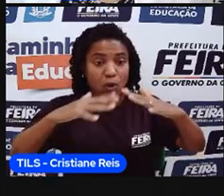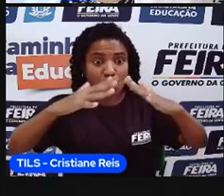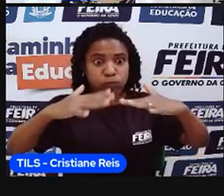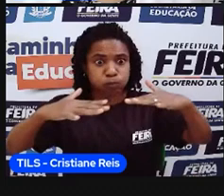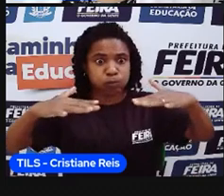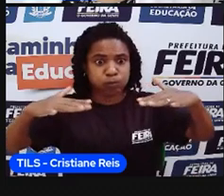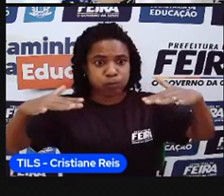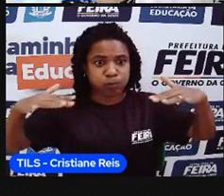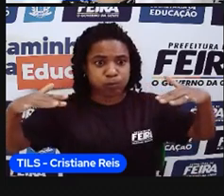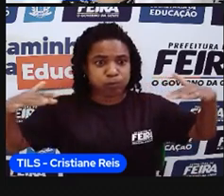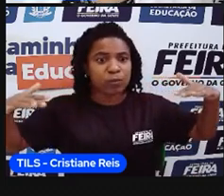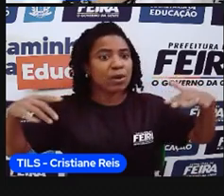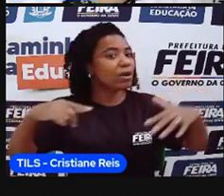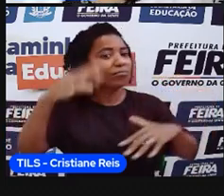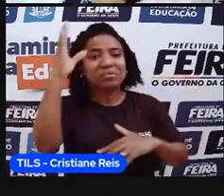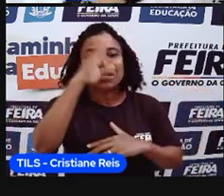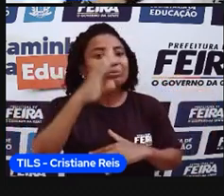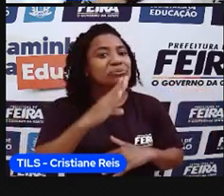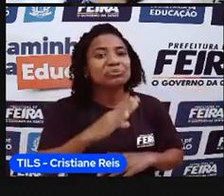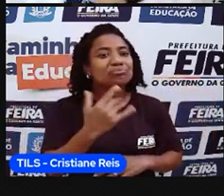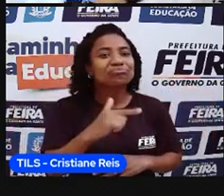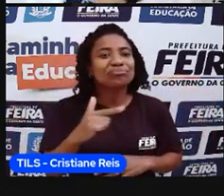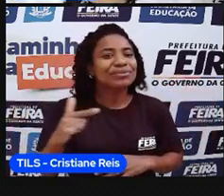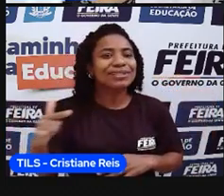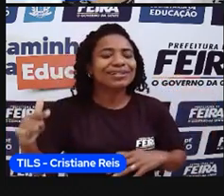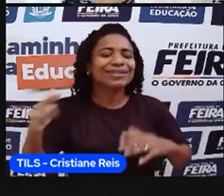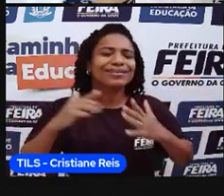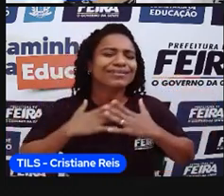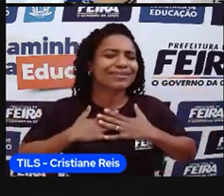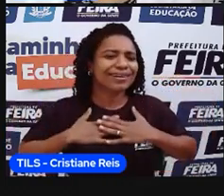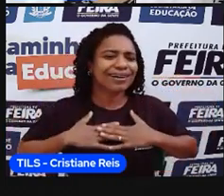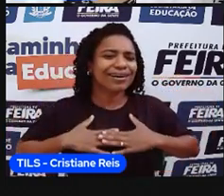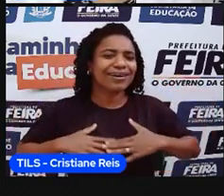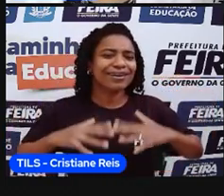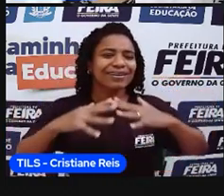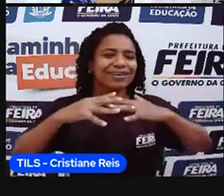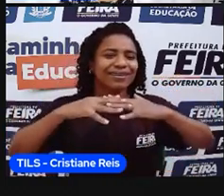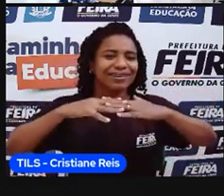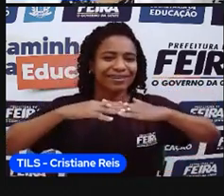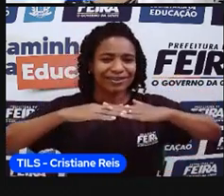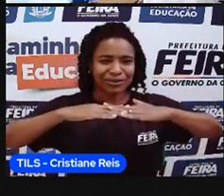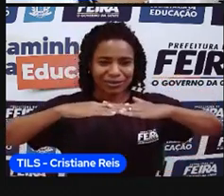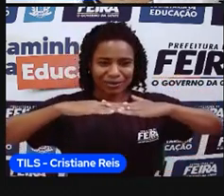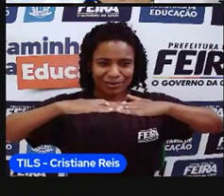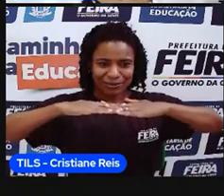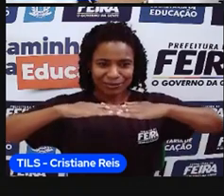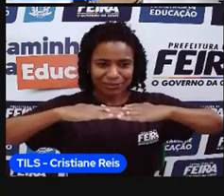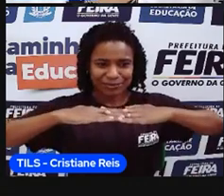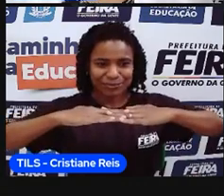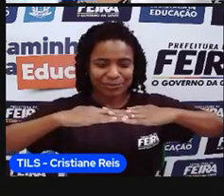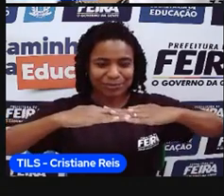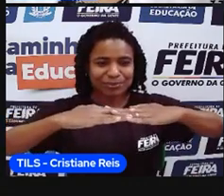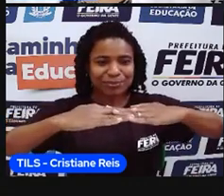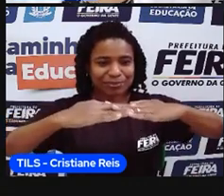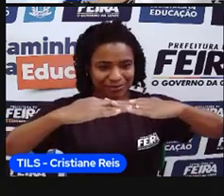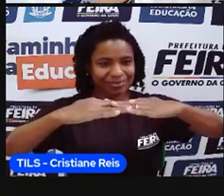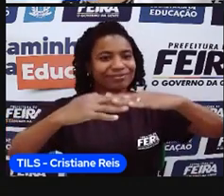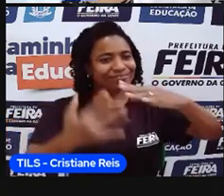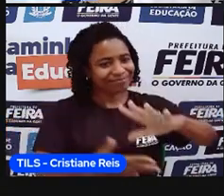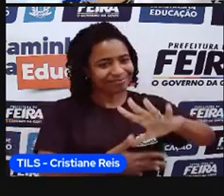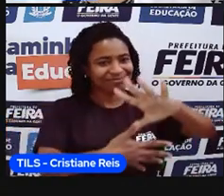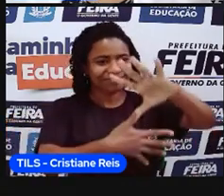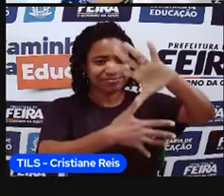A gente não vai observar aqui porque a gente está tranquilinho, né? Deitado em berço esplêndido no meio da placa sul-americana.